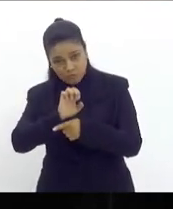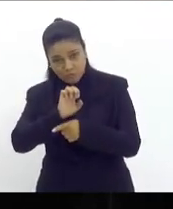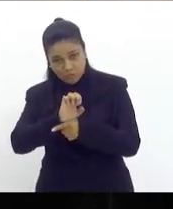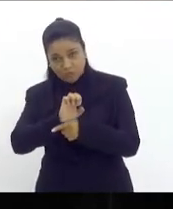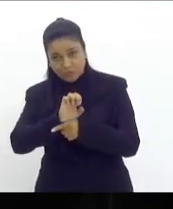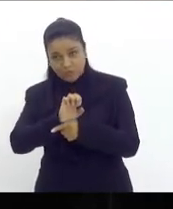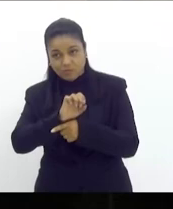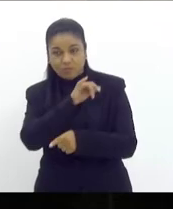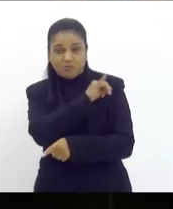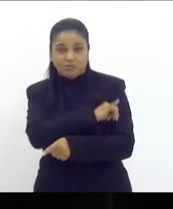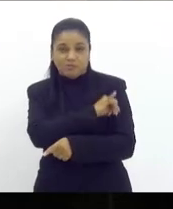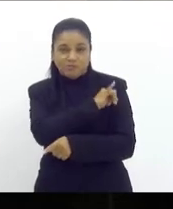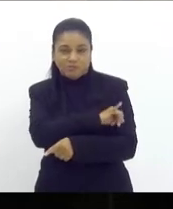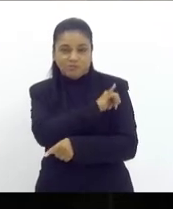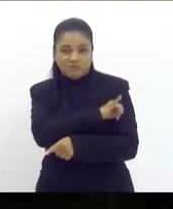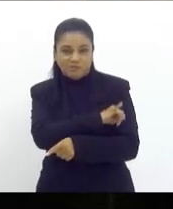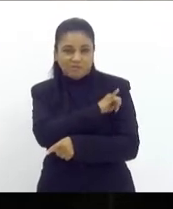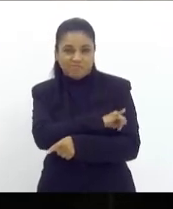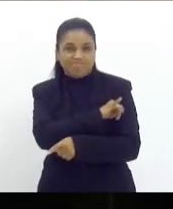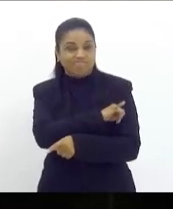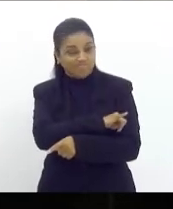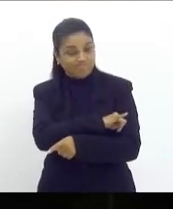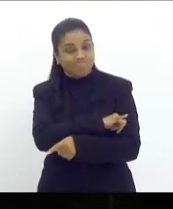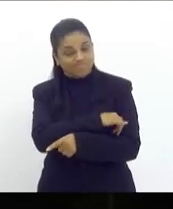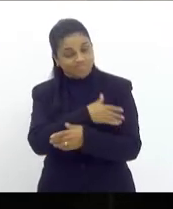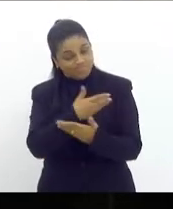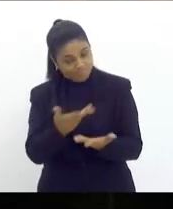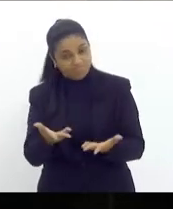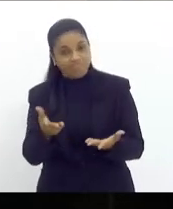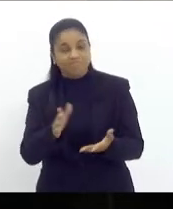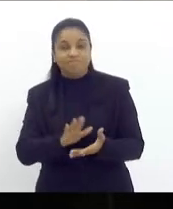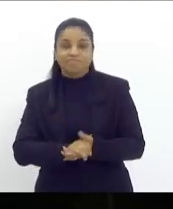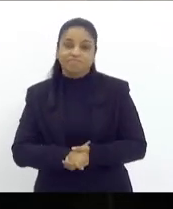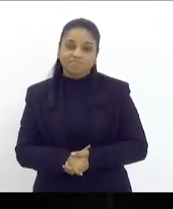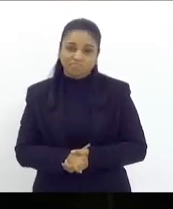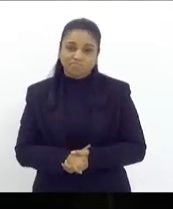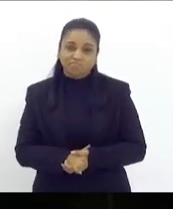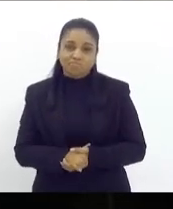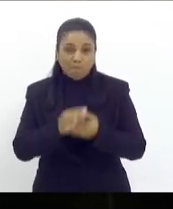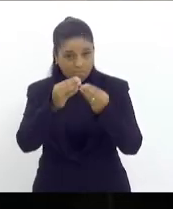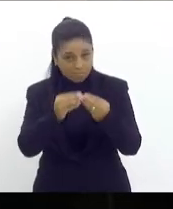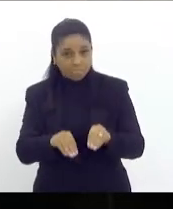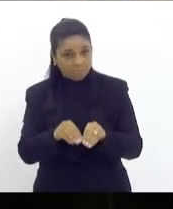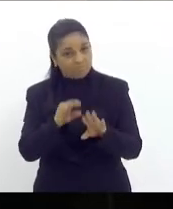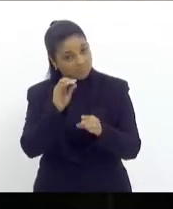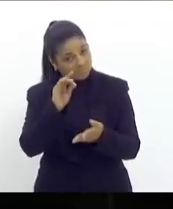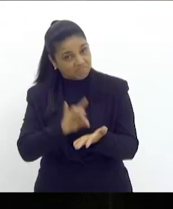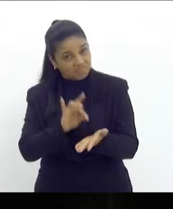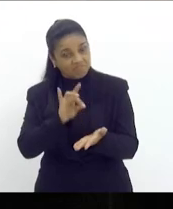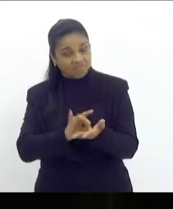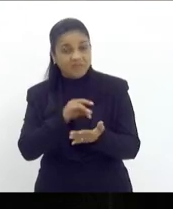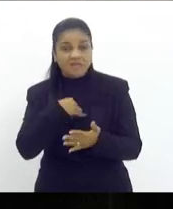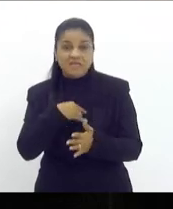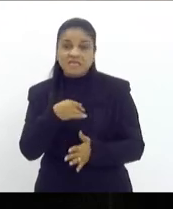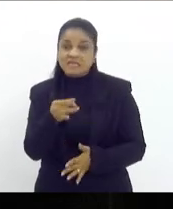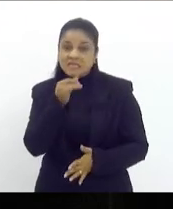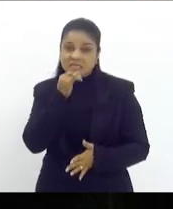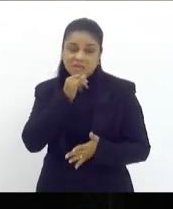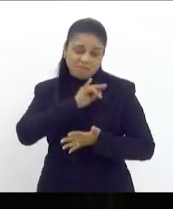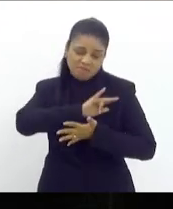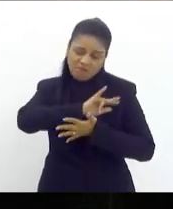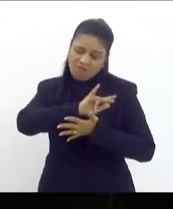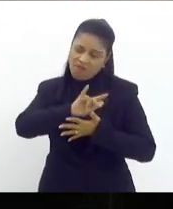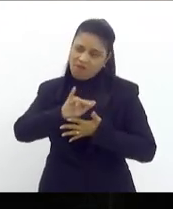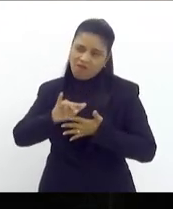o rio de janeiro é fritado e os exemplos são inúmeros